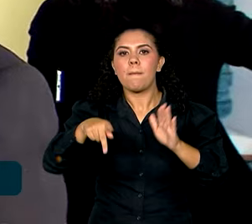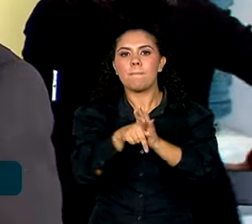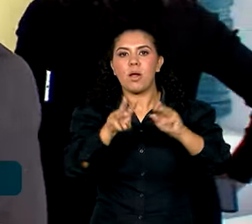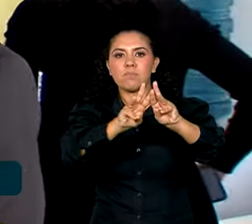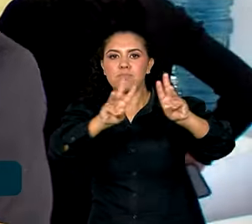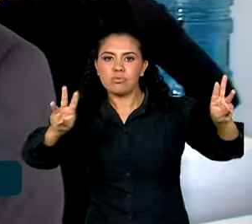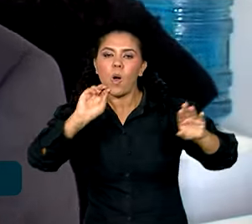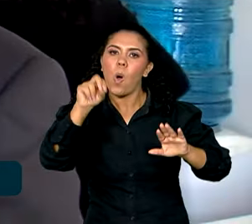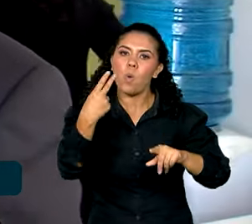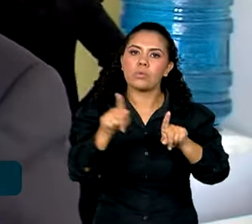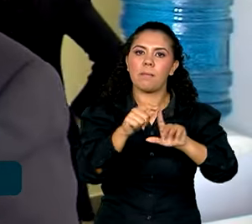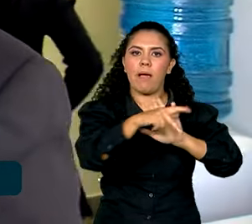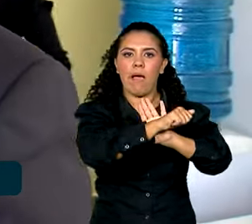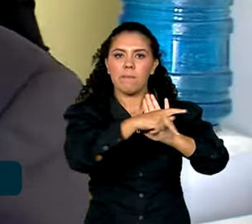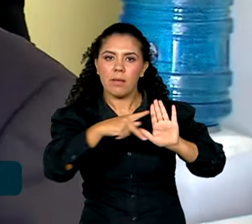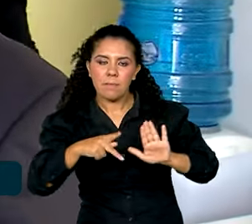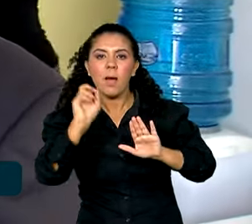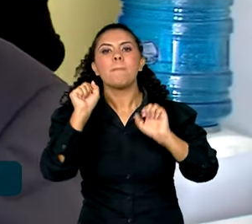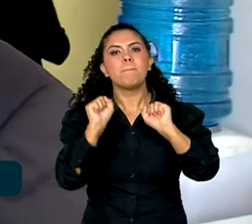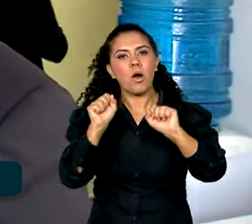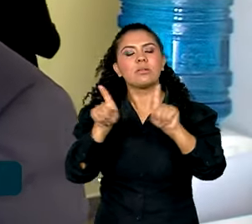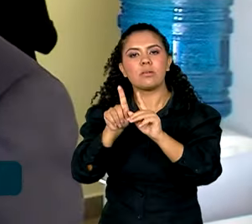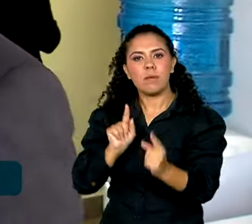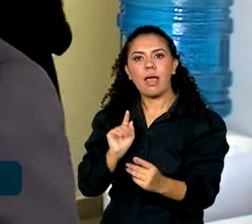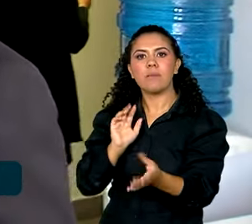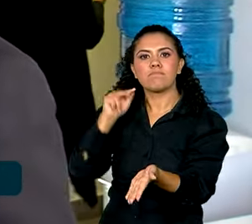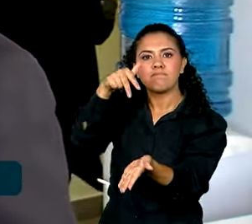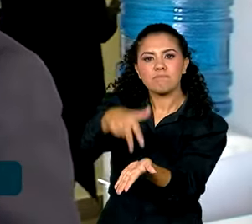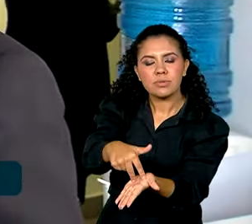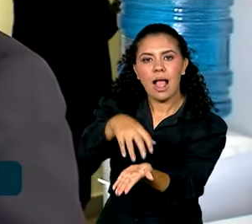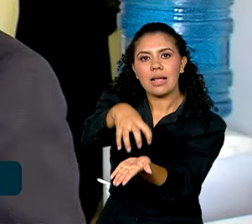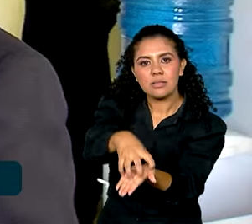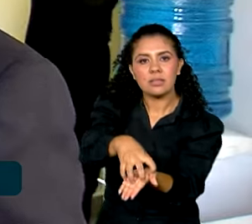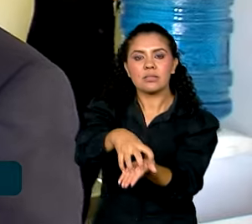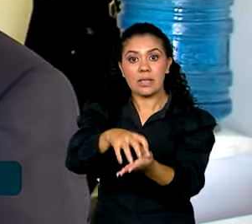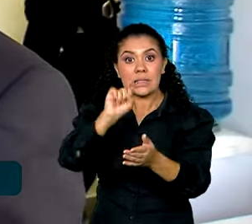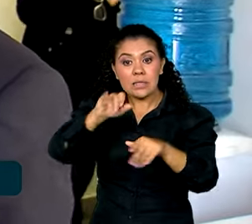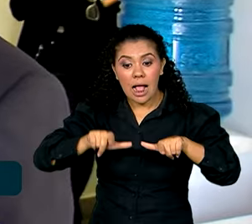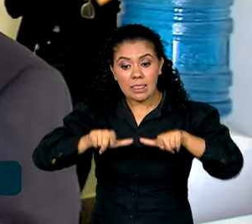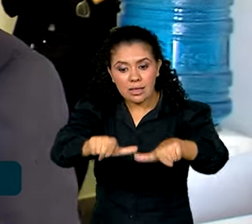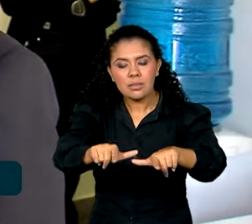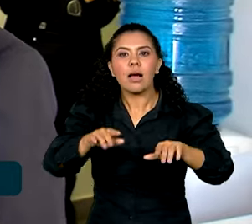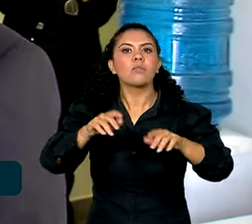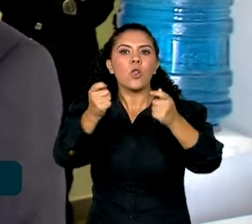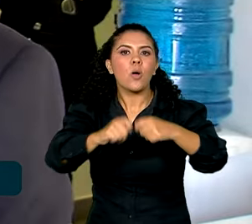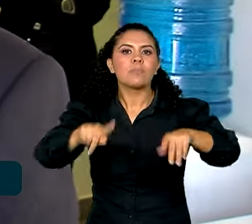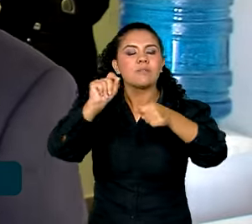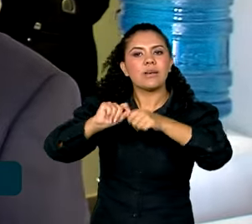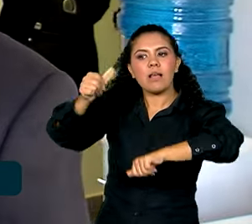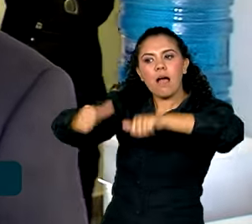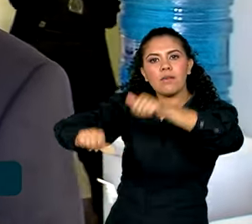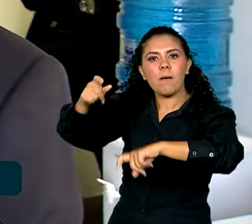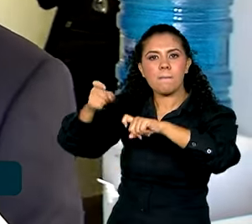INSS, o portal, pode ser nas agências. A pessoa levando o atestado, não precisa mais ter a perícia. Então, isso fez e ajudou muito a diminuir